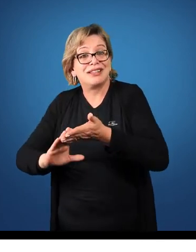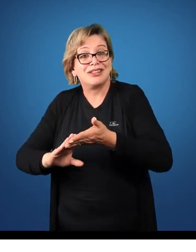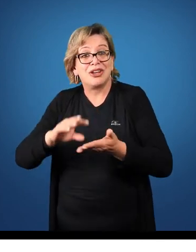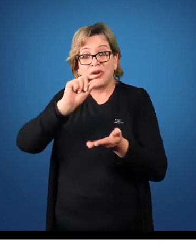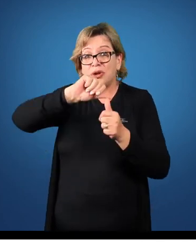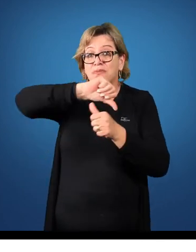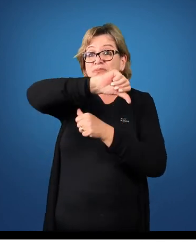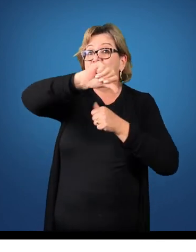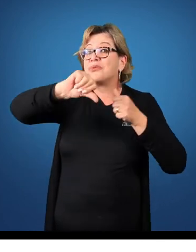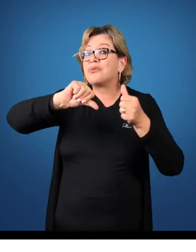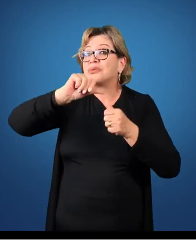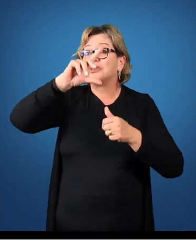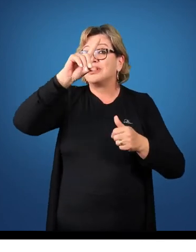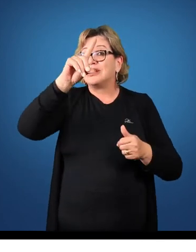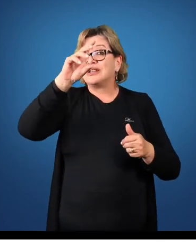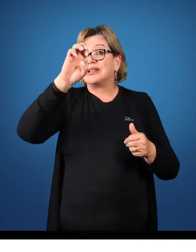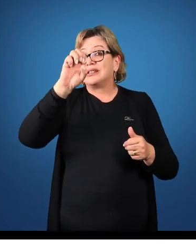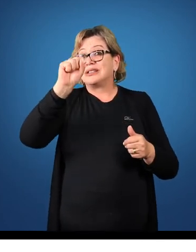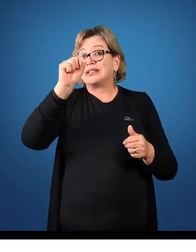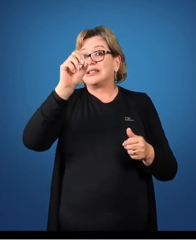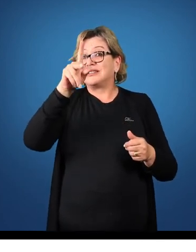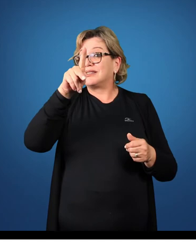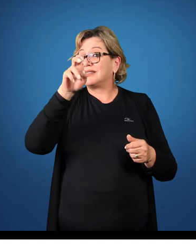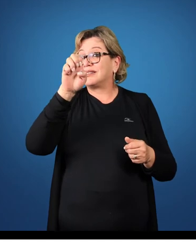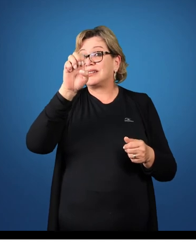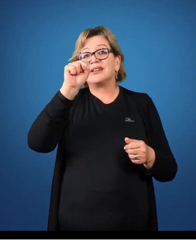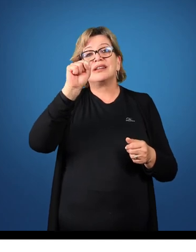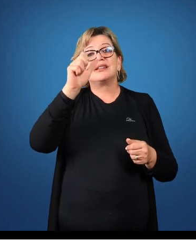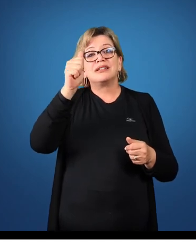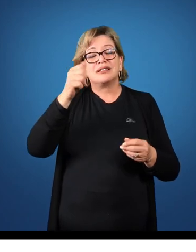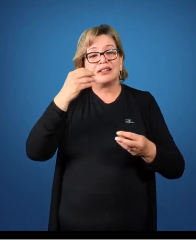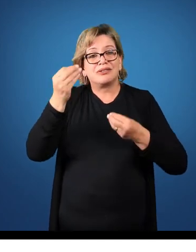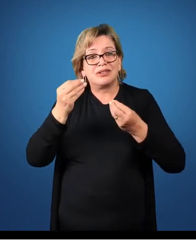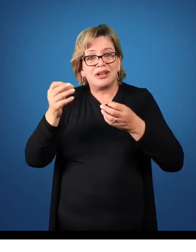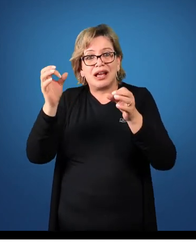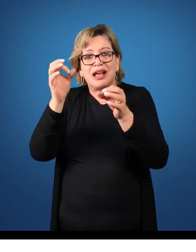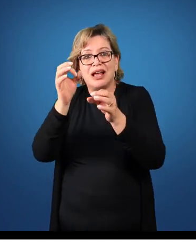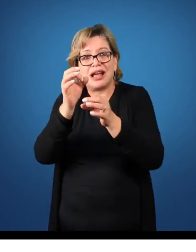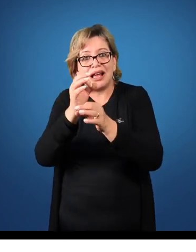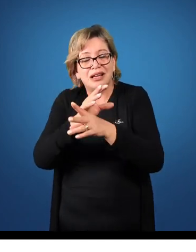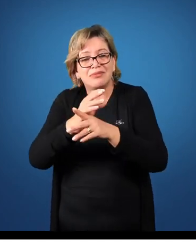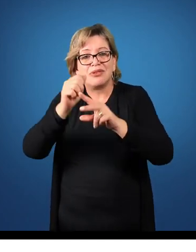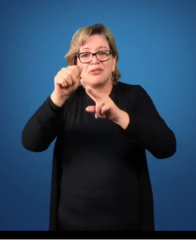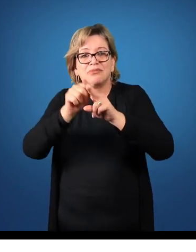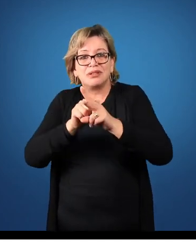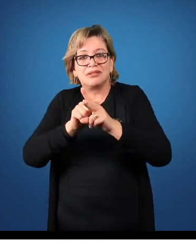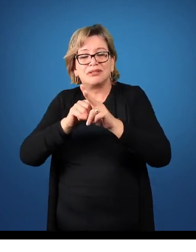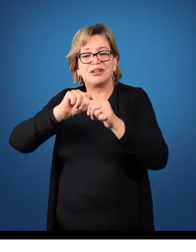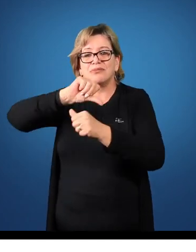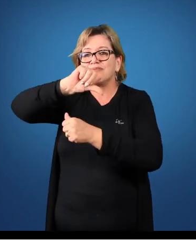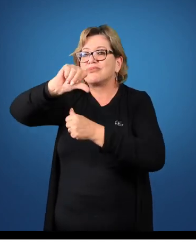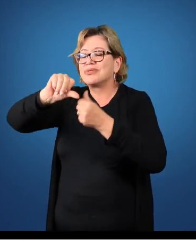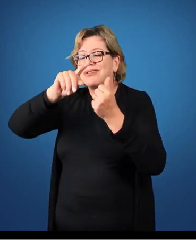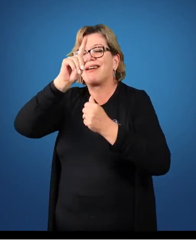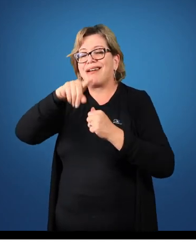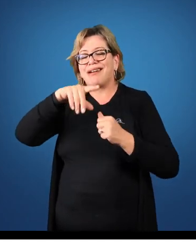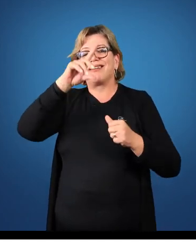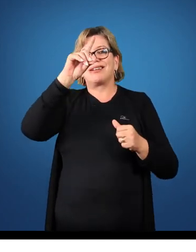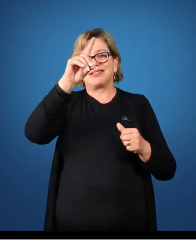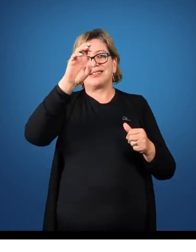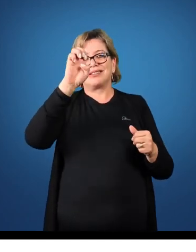Porque ele deixa de ser um direito que eu tenho, e quando terminou o mês, ele transformou-se em despesa.